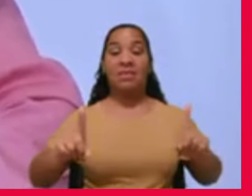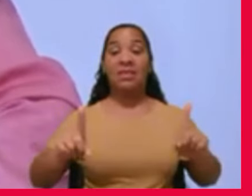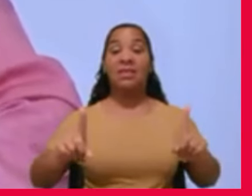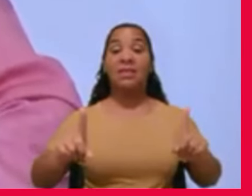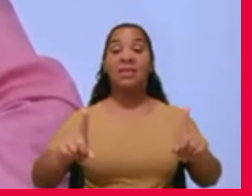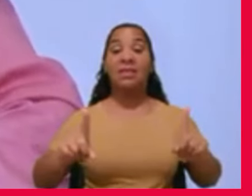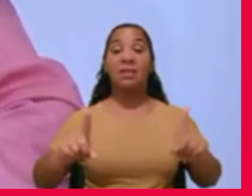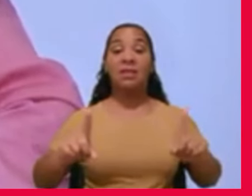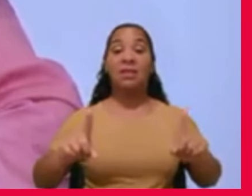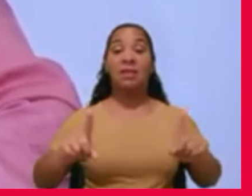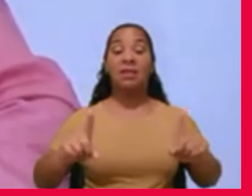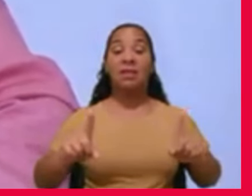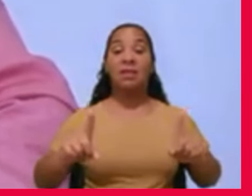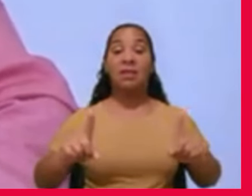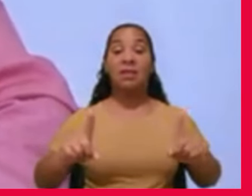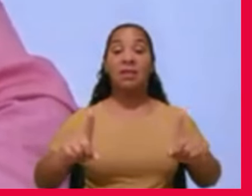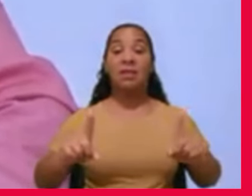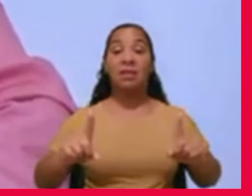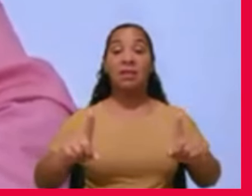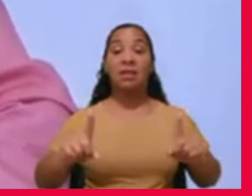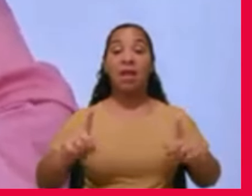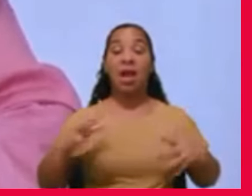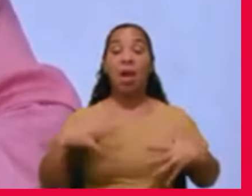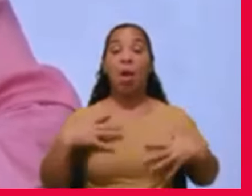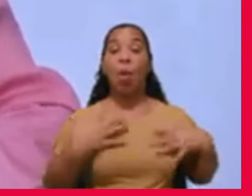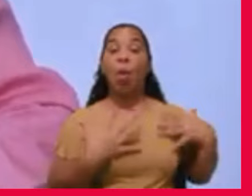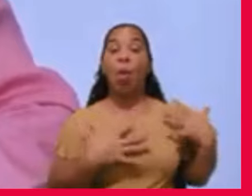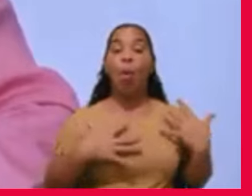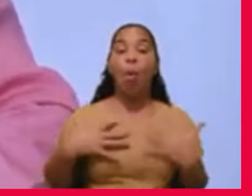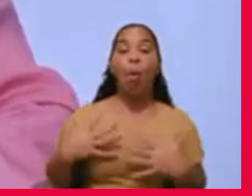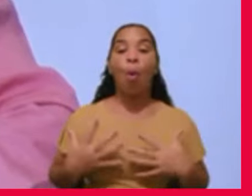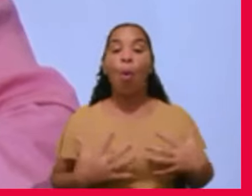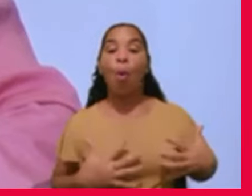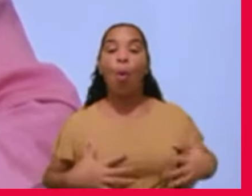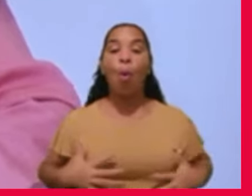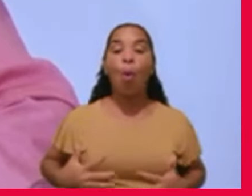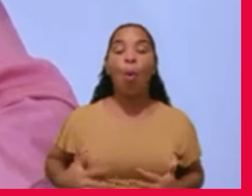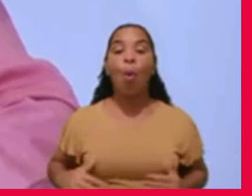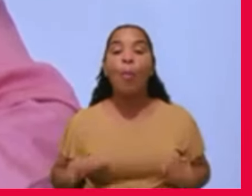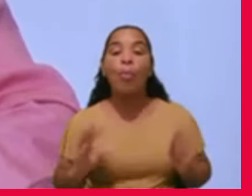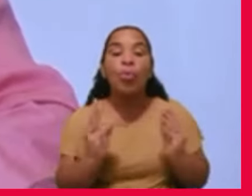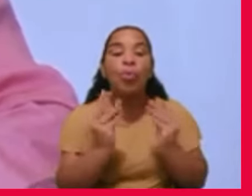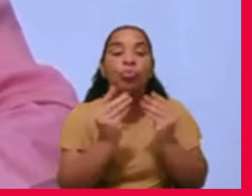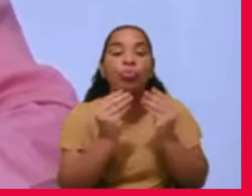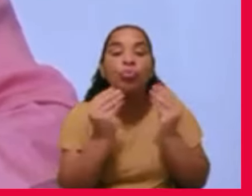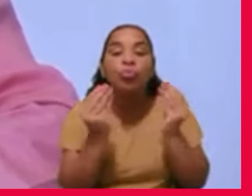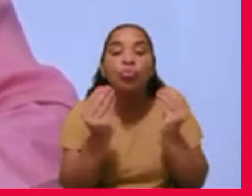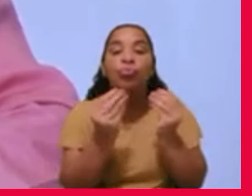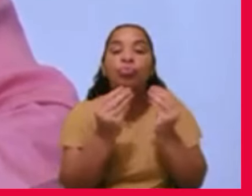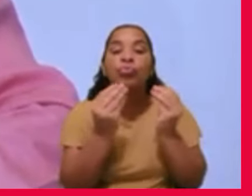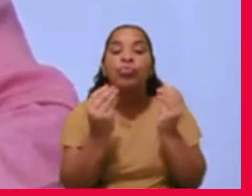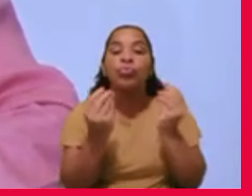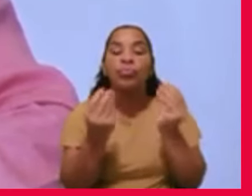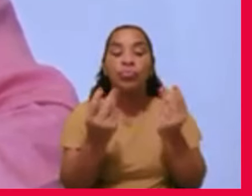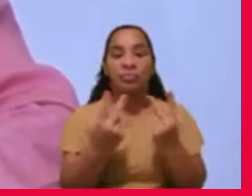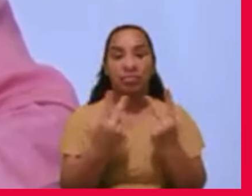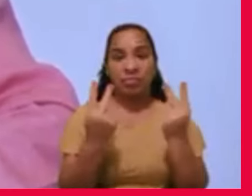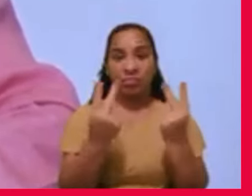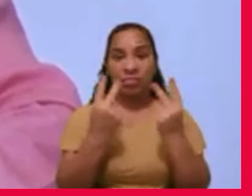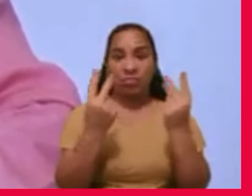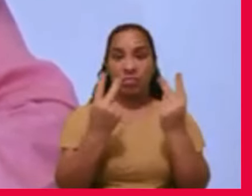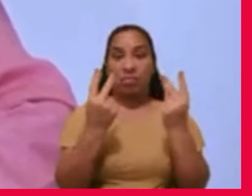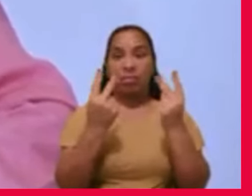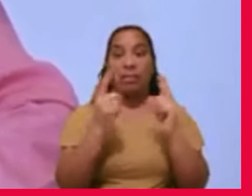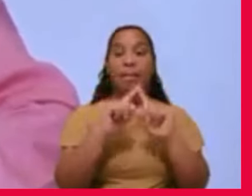a massa orgânica é sutil, é delicada, é nobre, e nós,